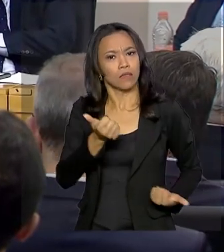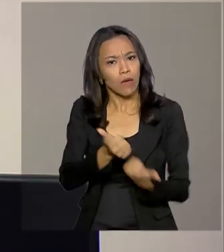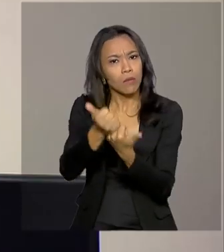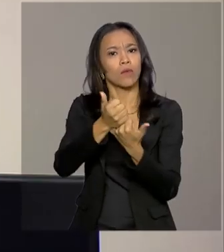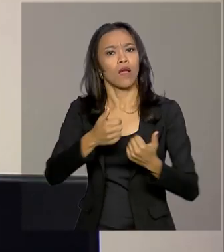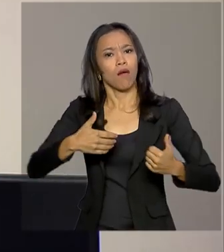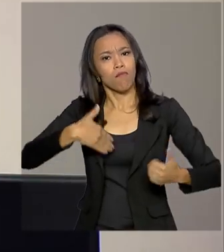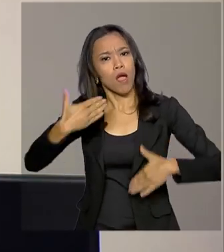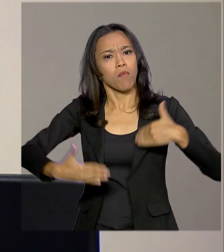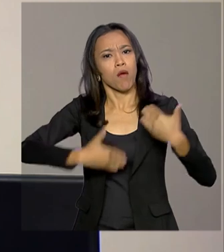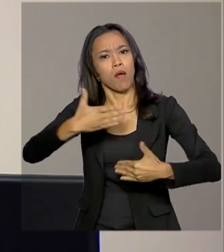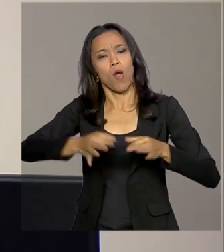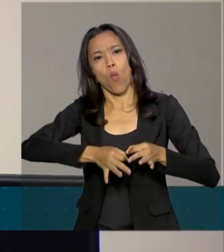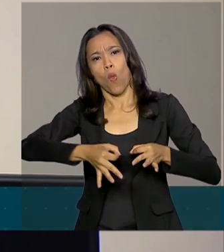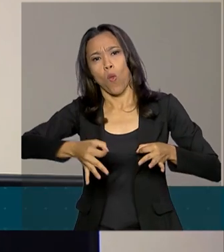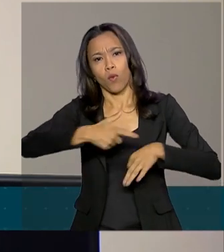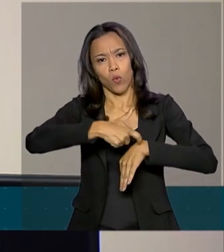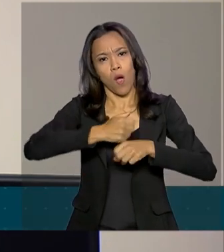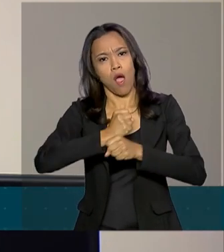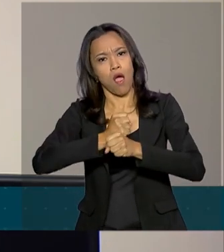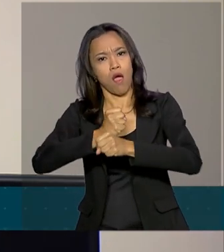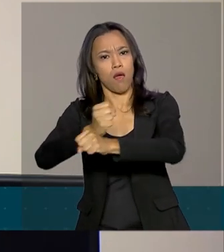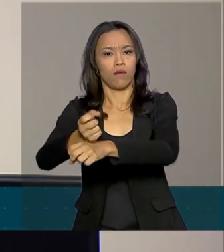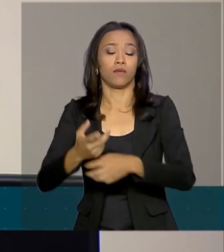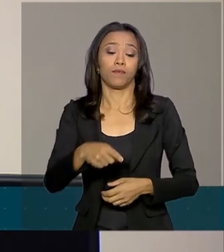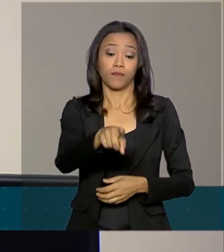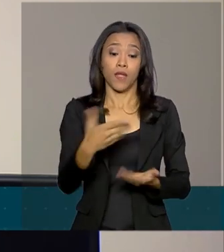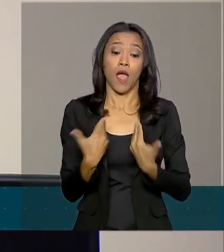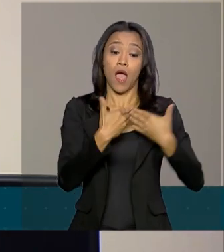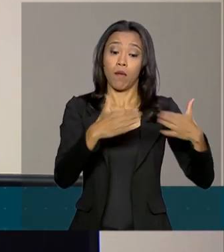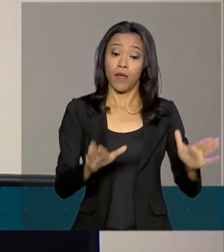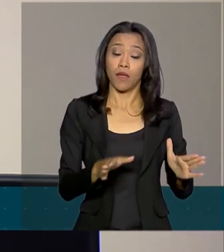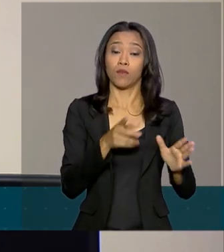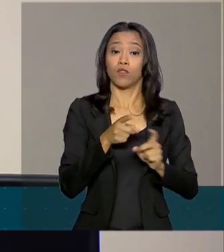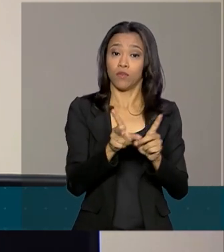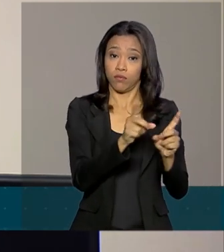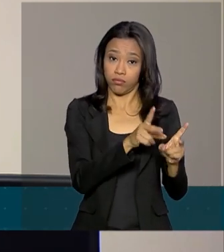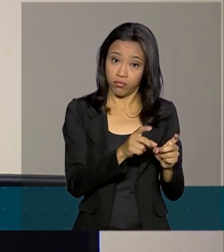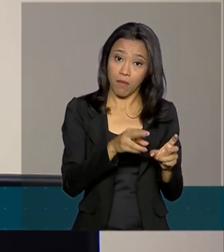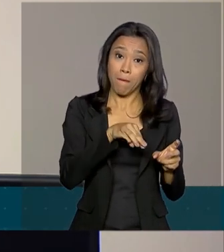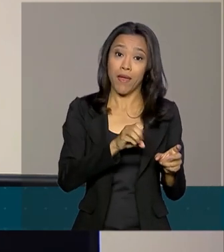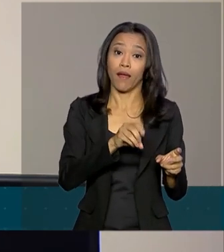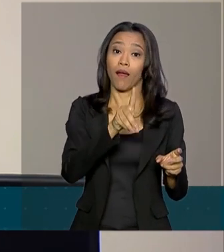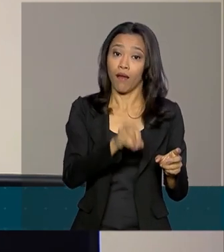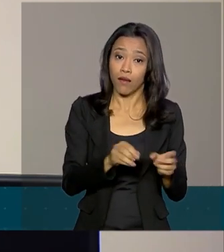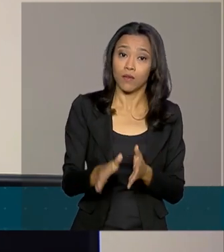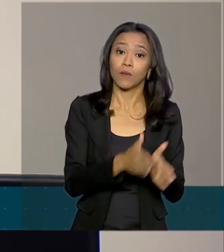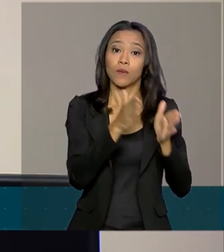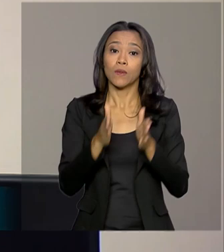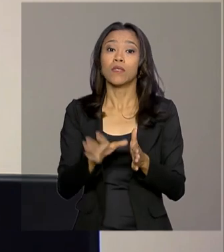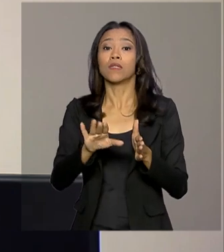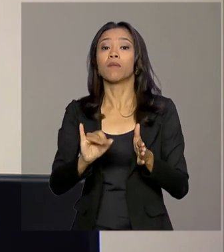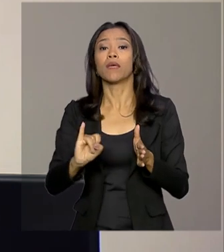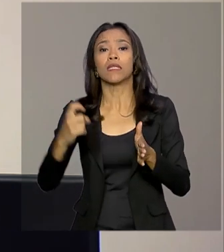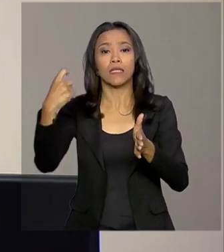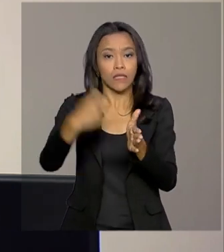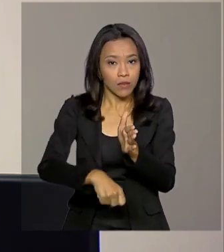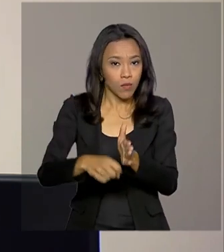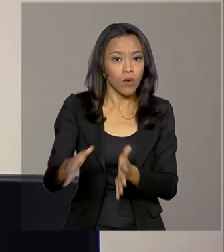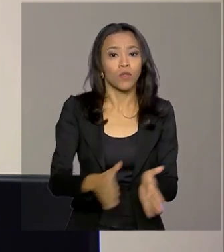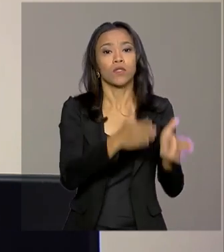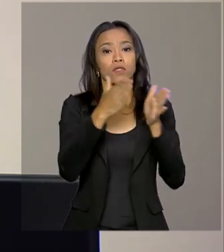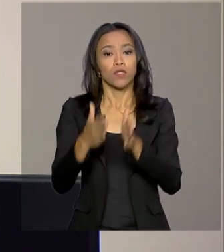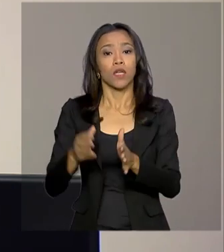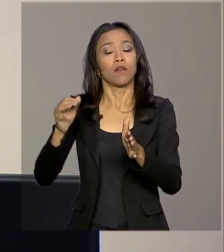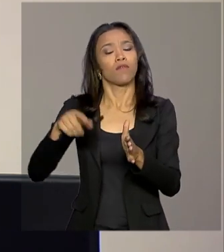longo prazo. Estamos fazendo abertura de mercados, estamos fazendo abertura tributária. Se Deus quiser, vamos fazer reforma de Estado, está na agenda e